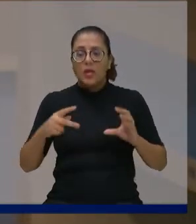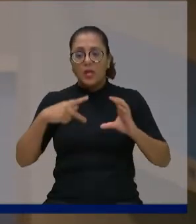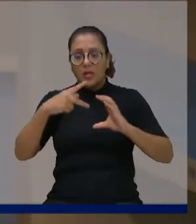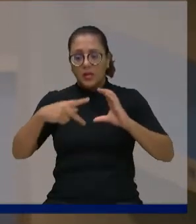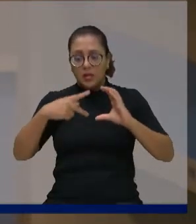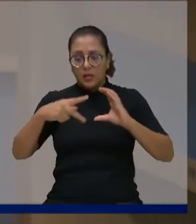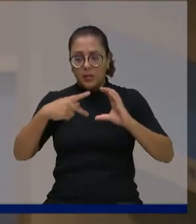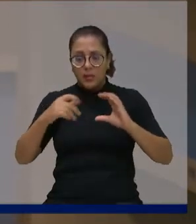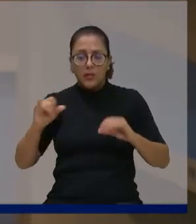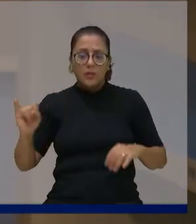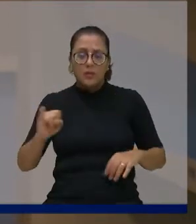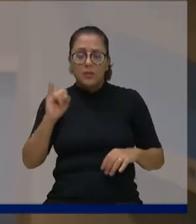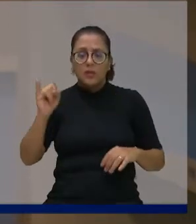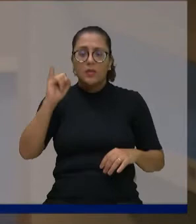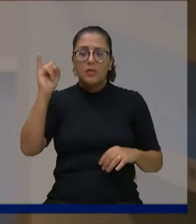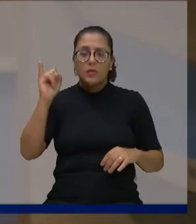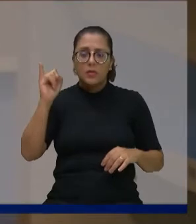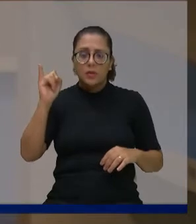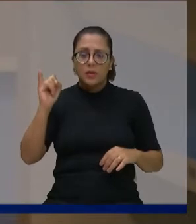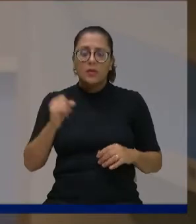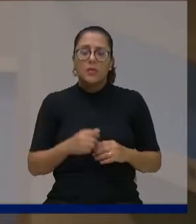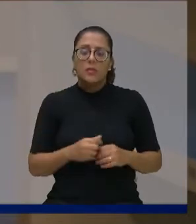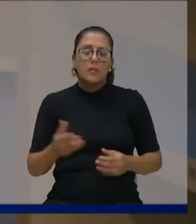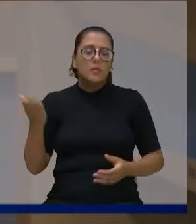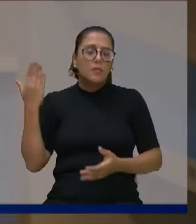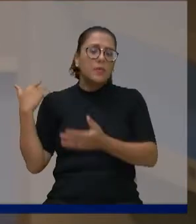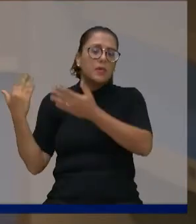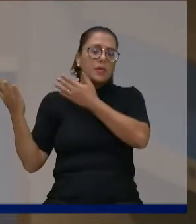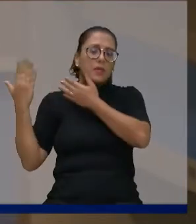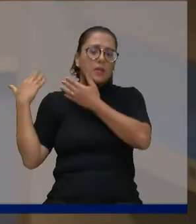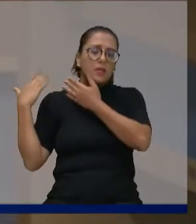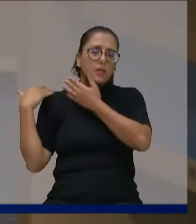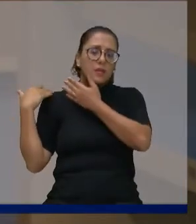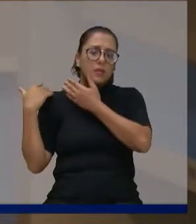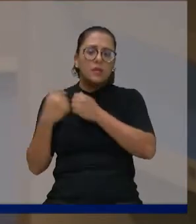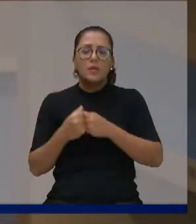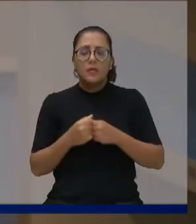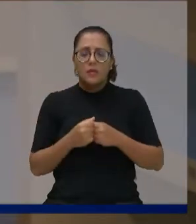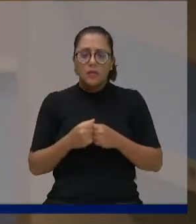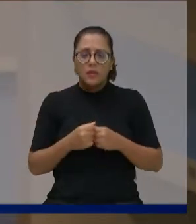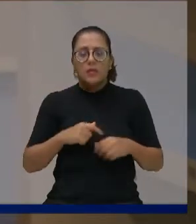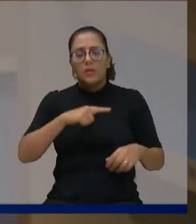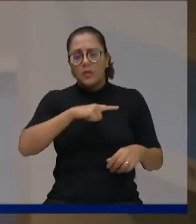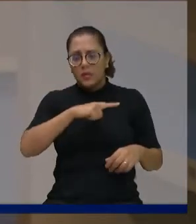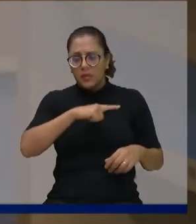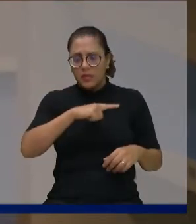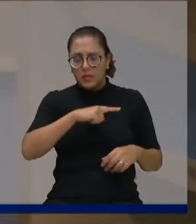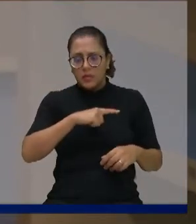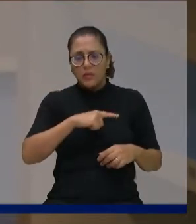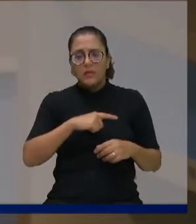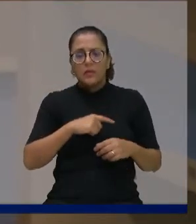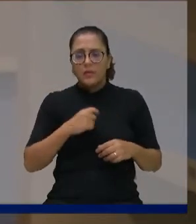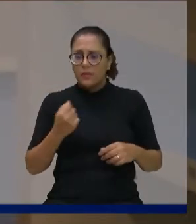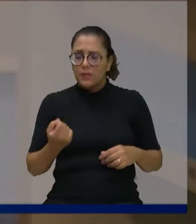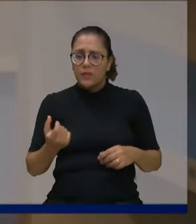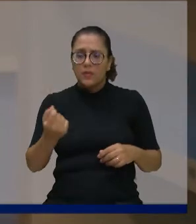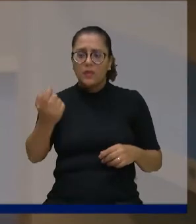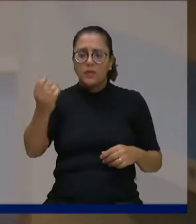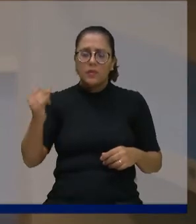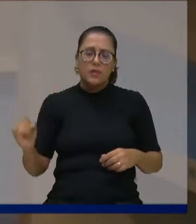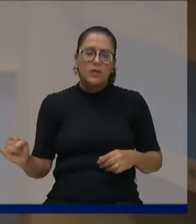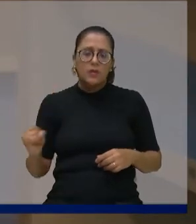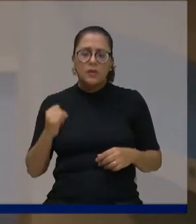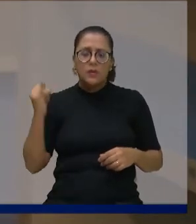ao longo das suas histórias, do seu registro de posicionamentos e viagens importantes